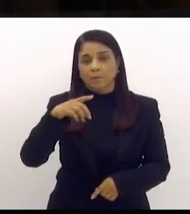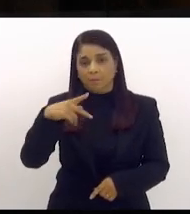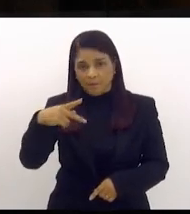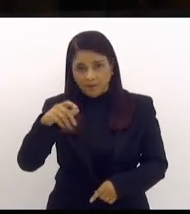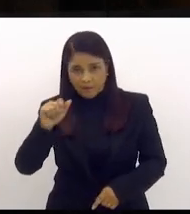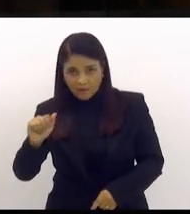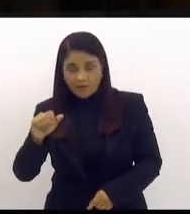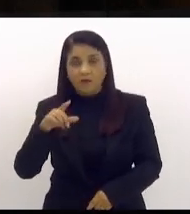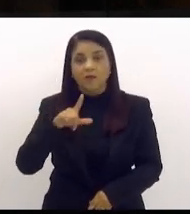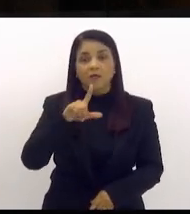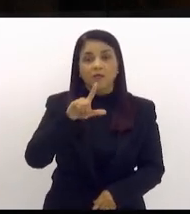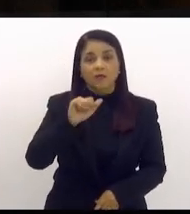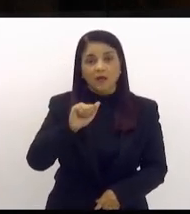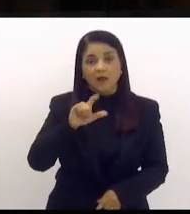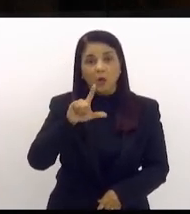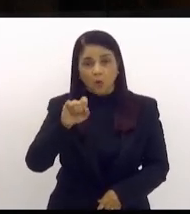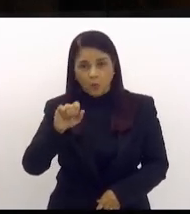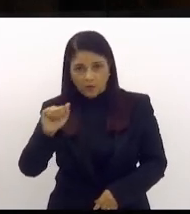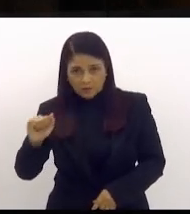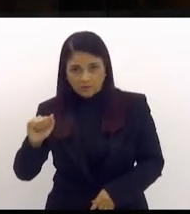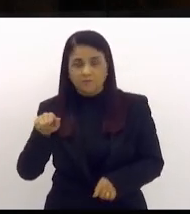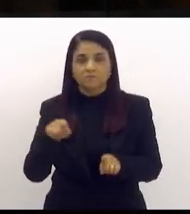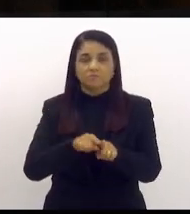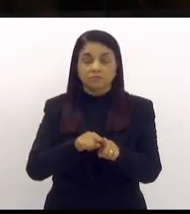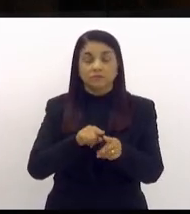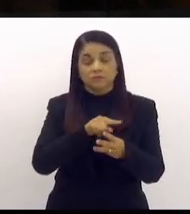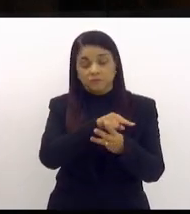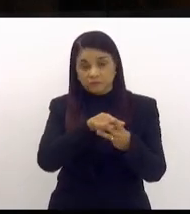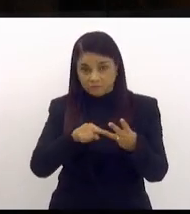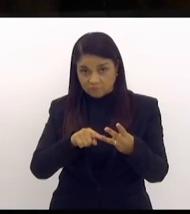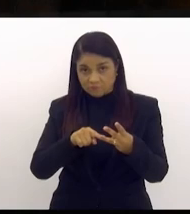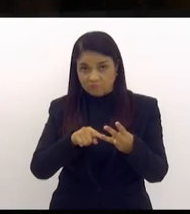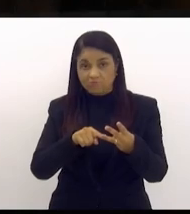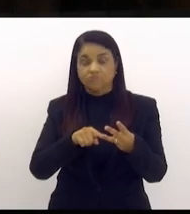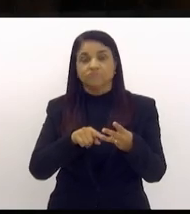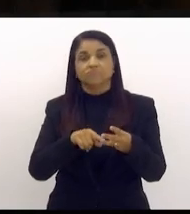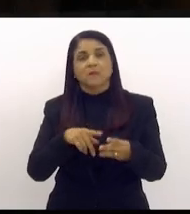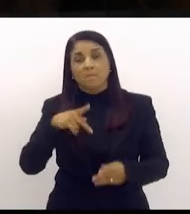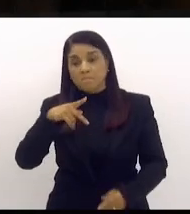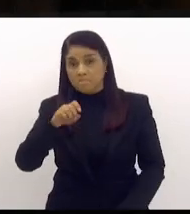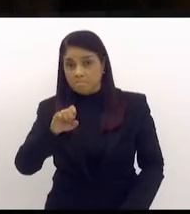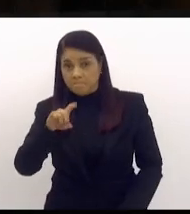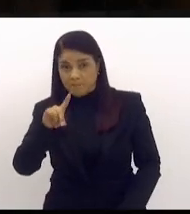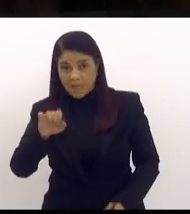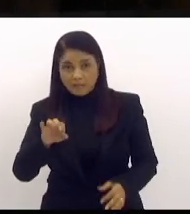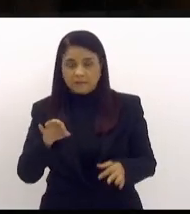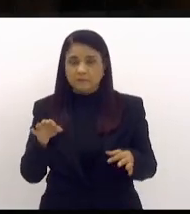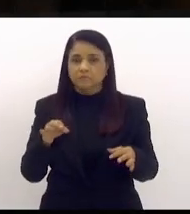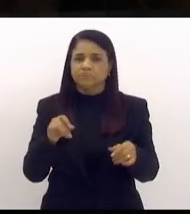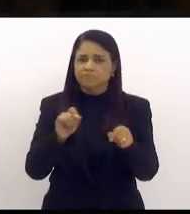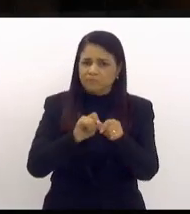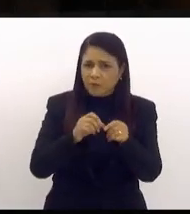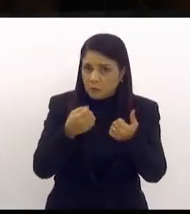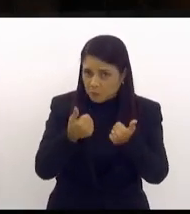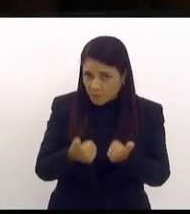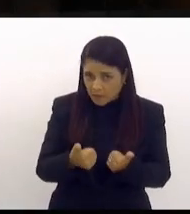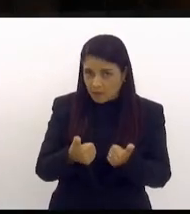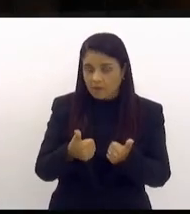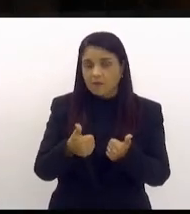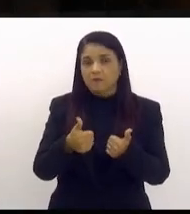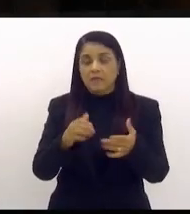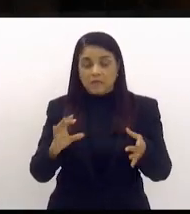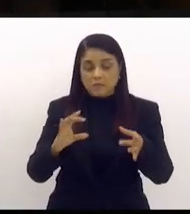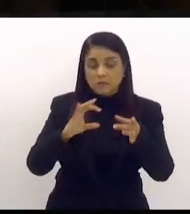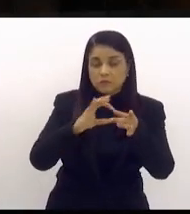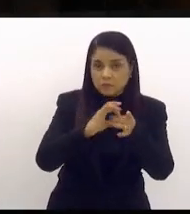E, na discussão das oito missões do PEDES, que está muito bem feito, associada às